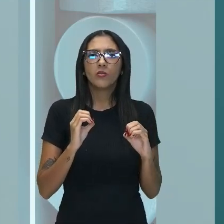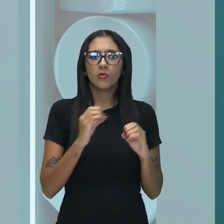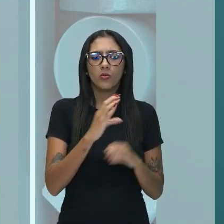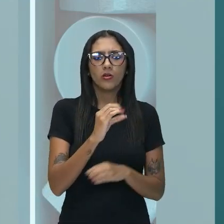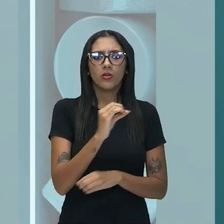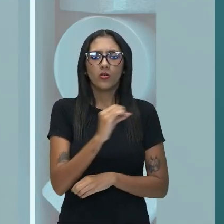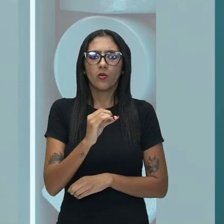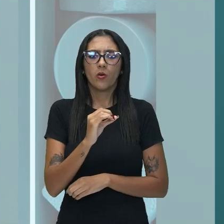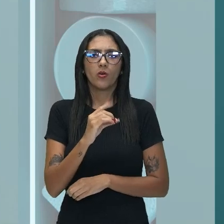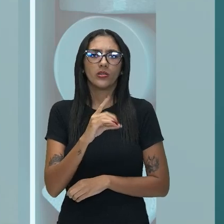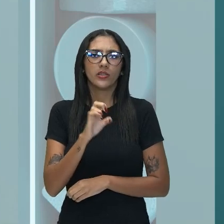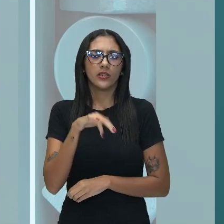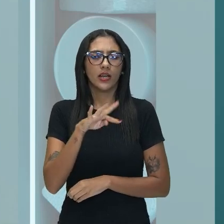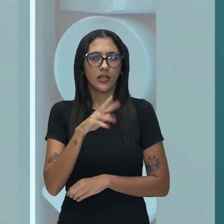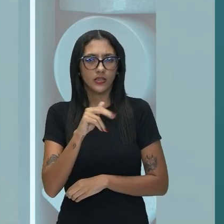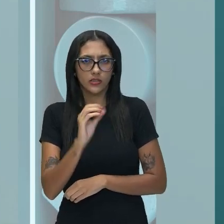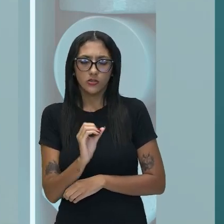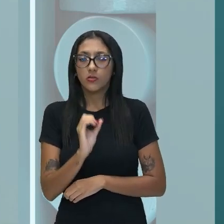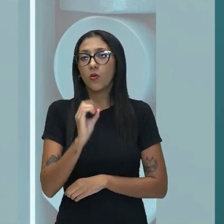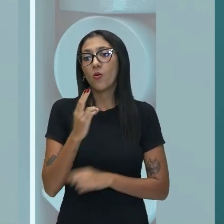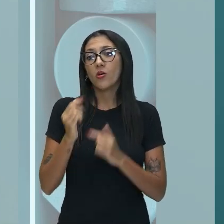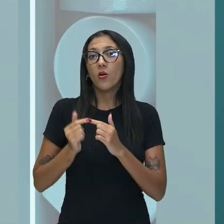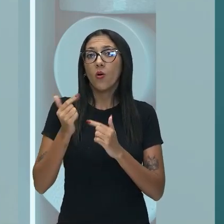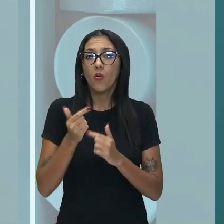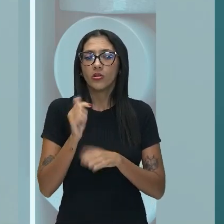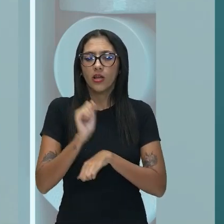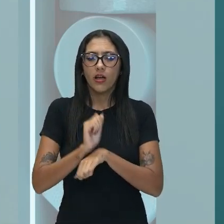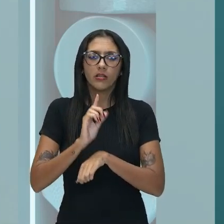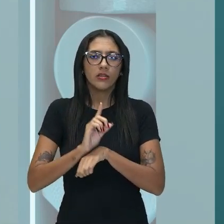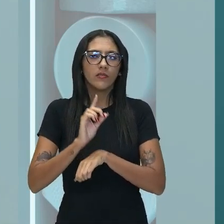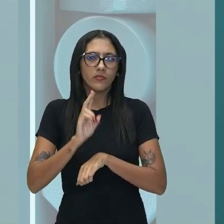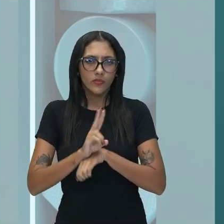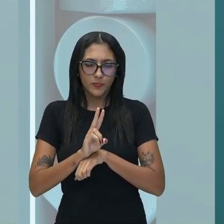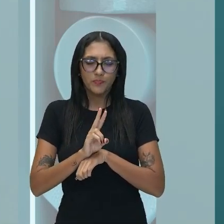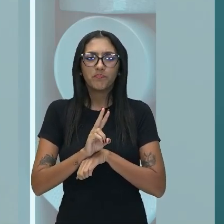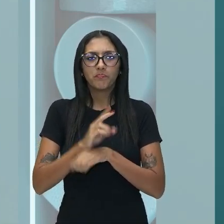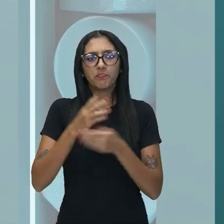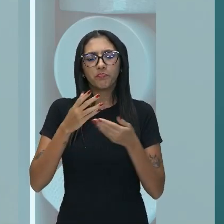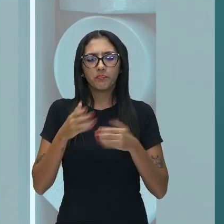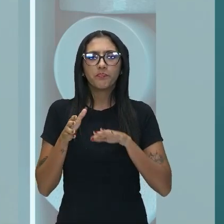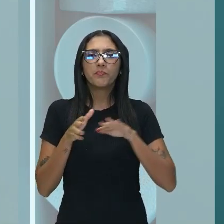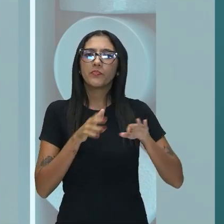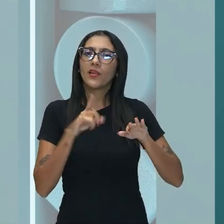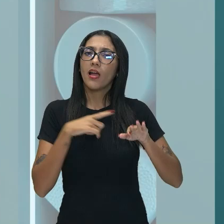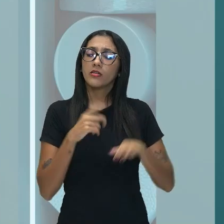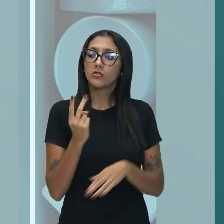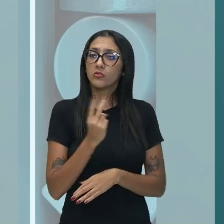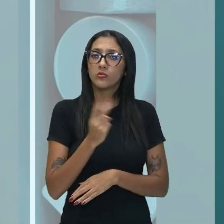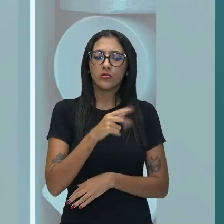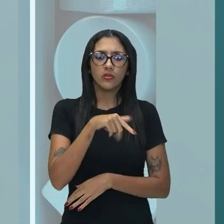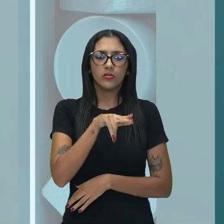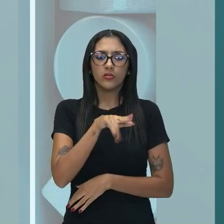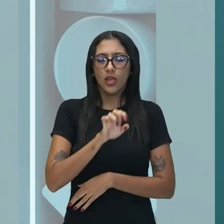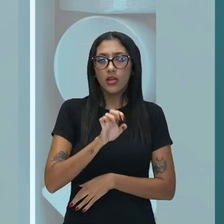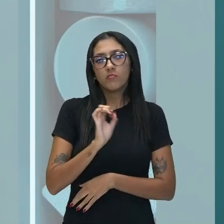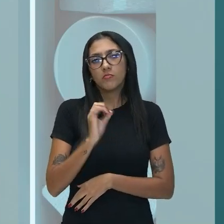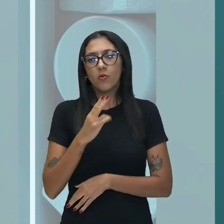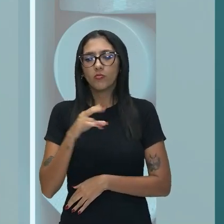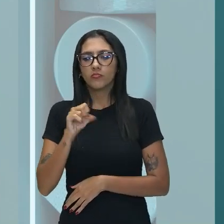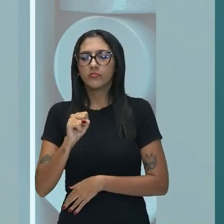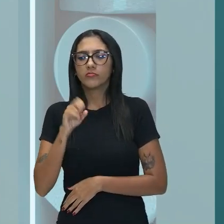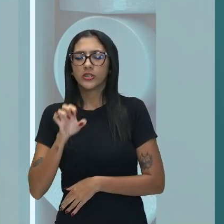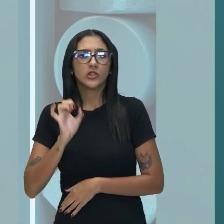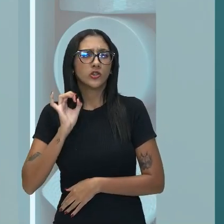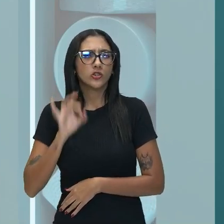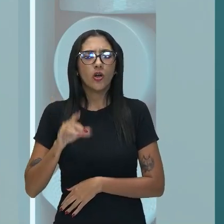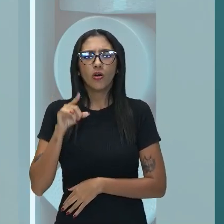subordinadas adverbiais. Essas duas conjunções, o que e o se, elas funcionam apenas como um elemento para integrar, para ligar,